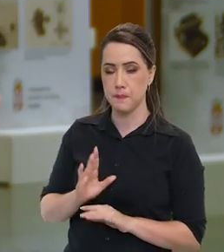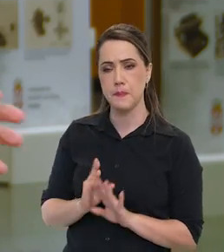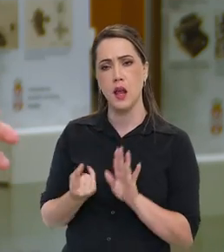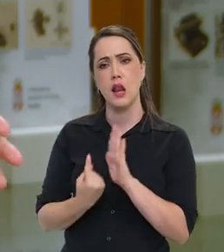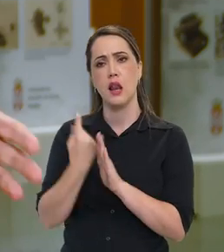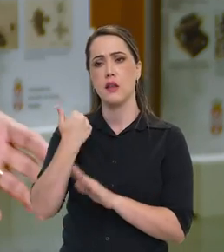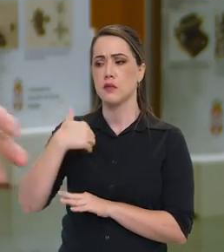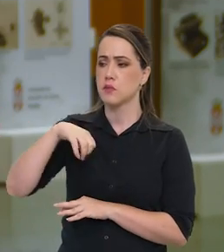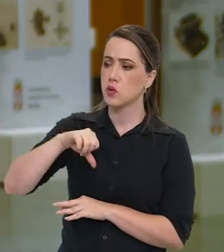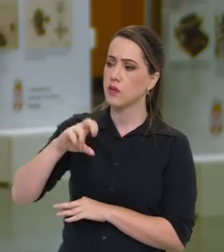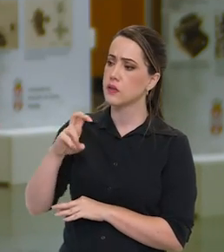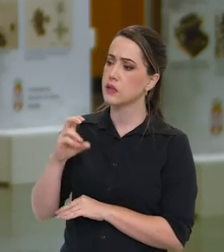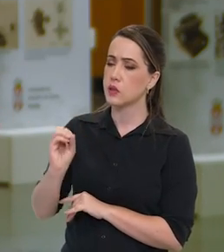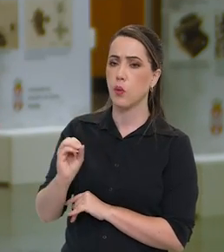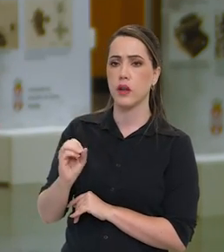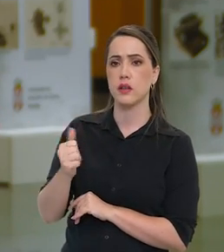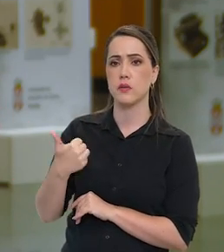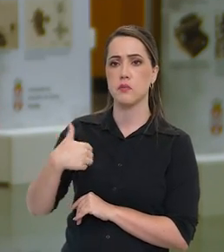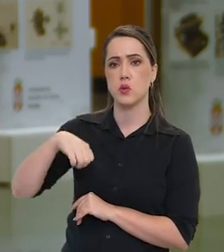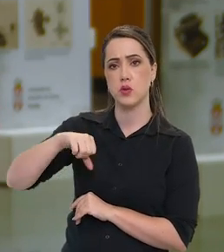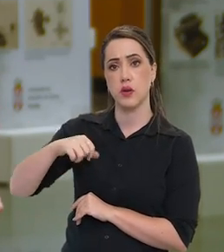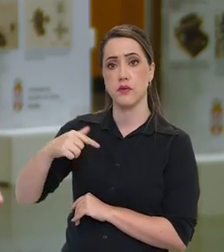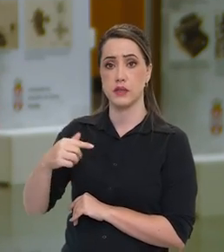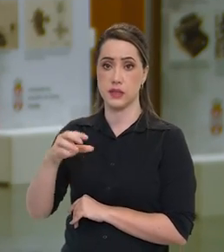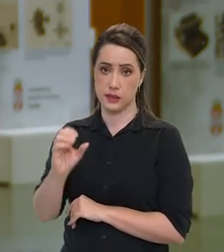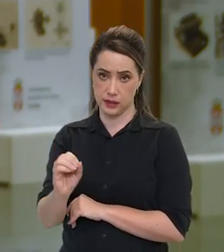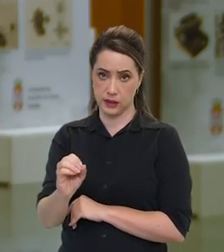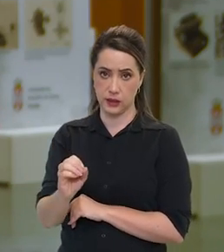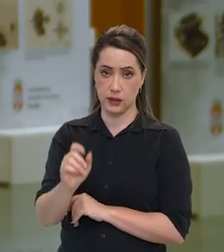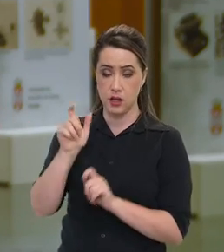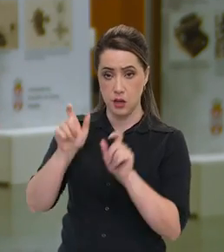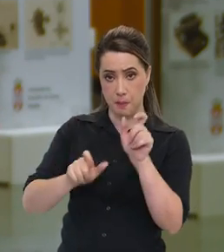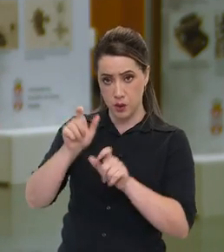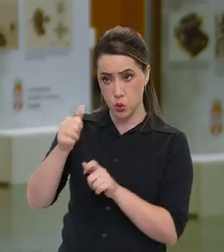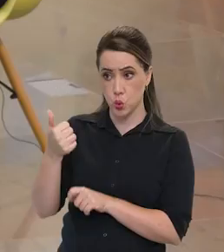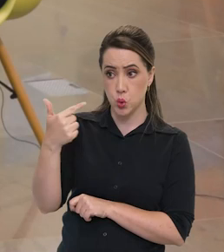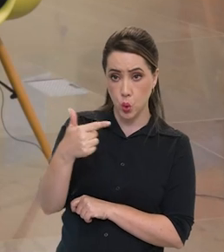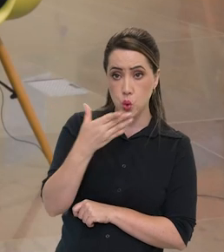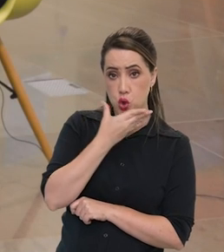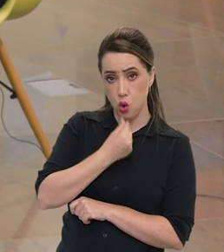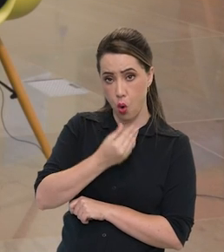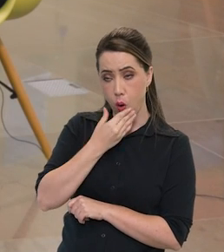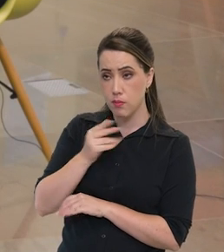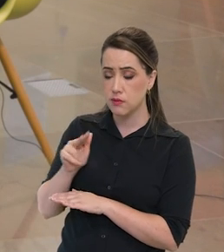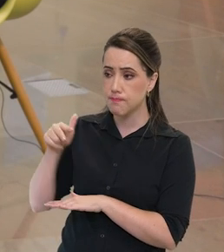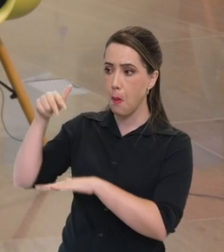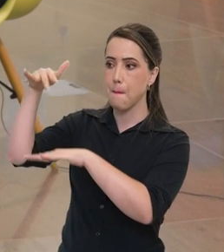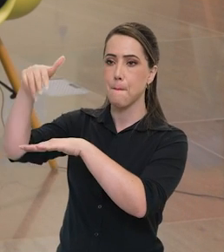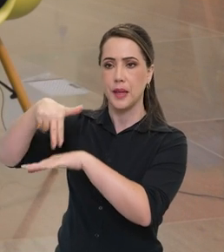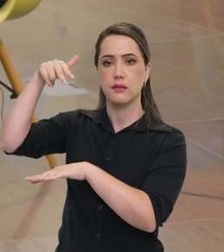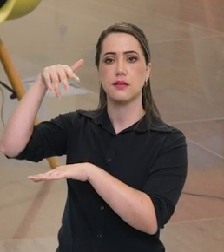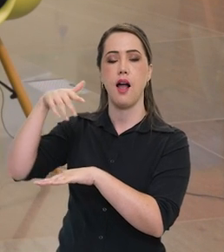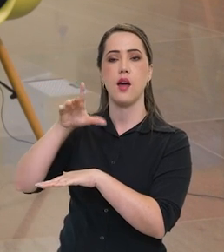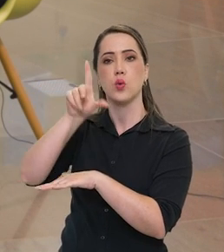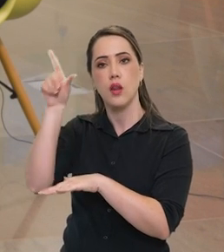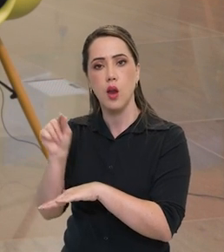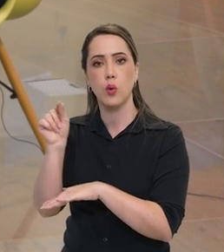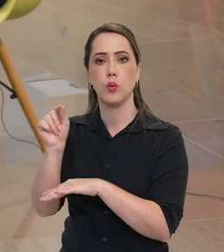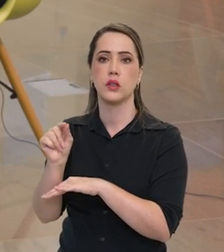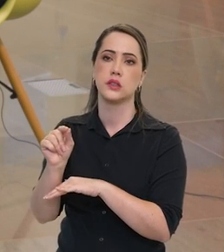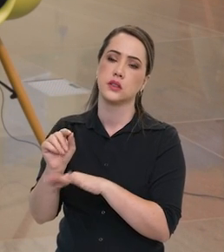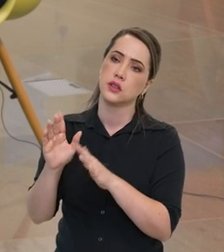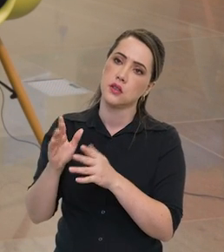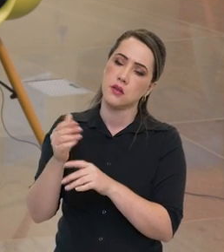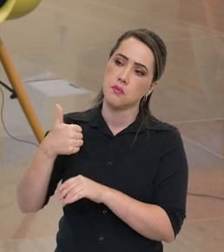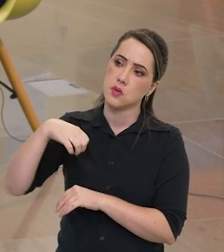a década de 50, 70, 12 homens pisaram na Lua. Doze, exato. Doze homens. desde lá, 72, 76